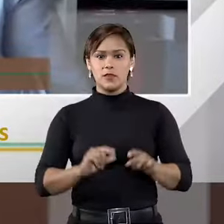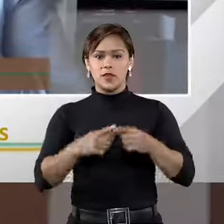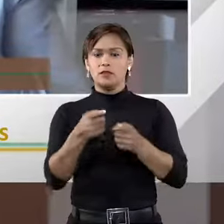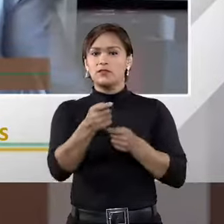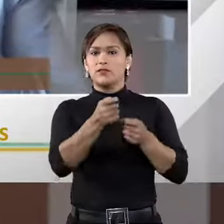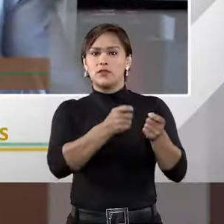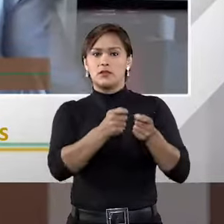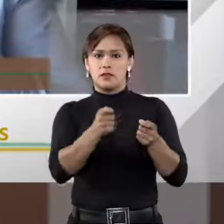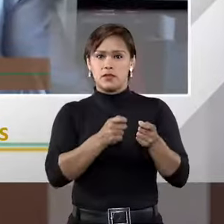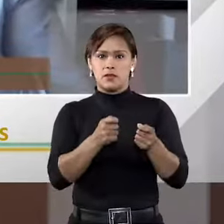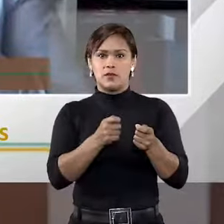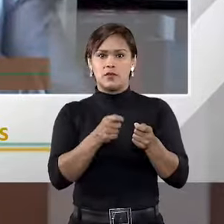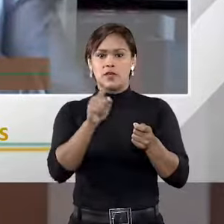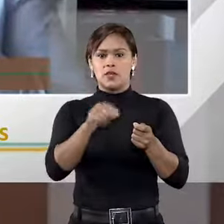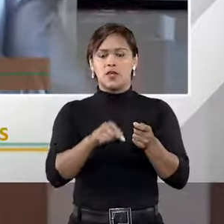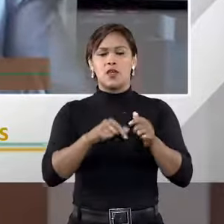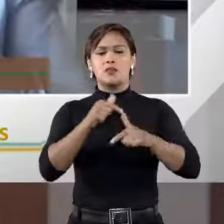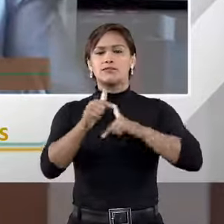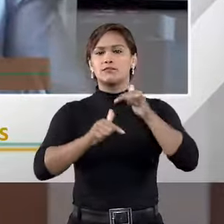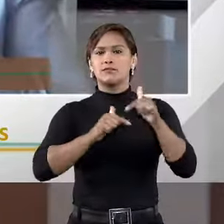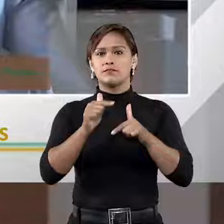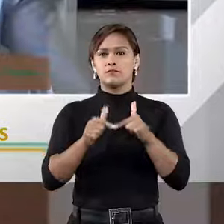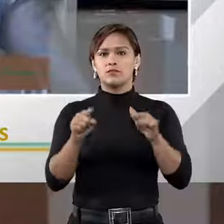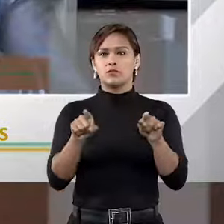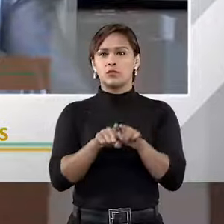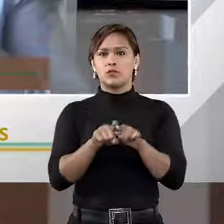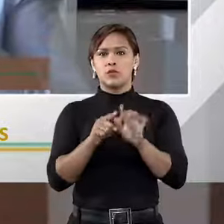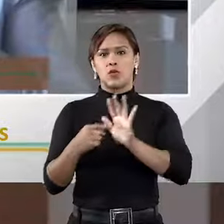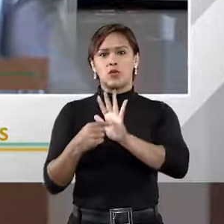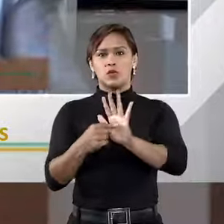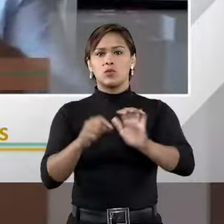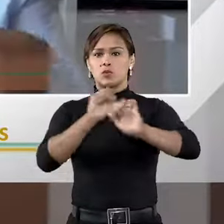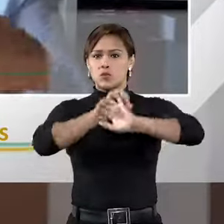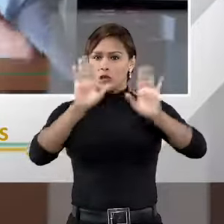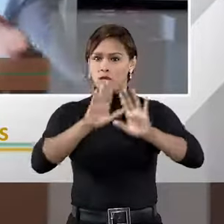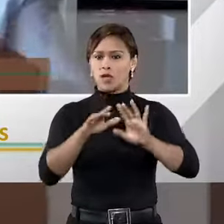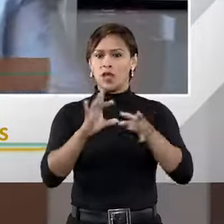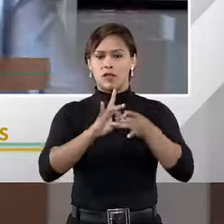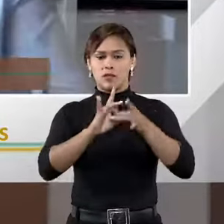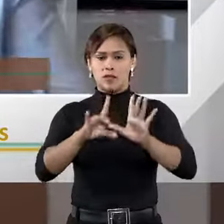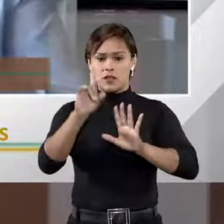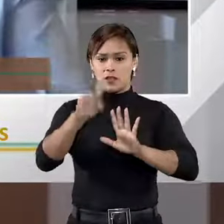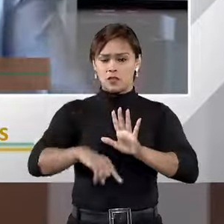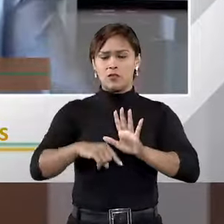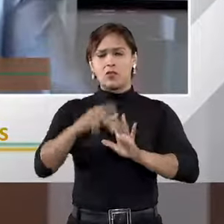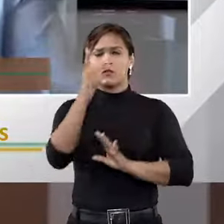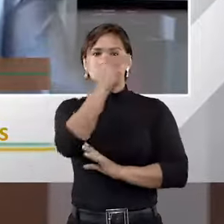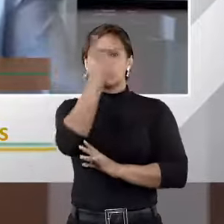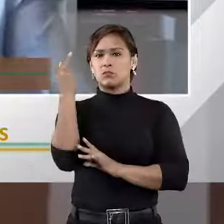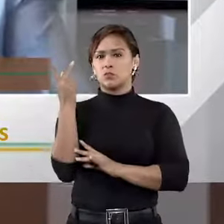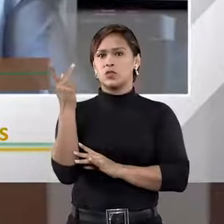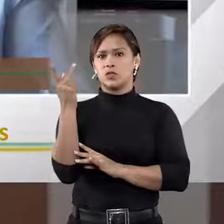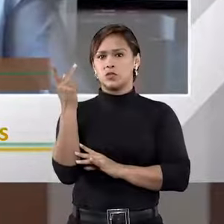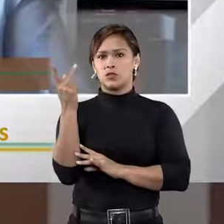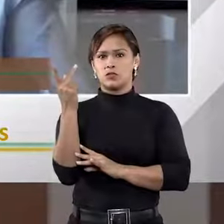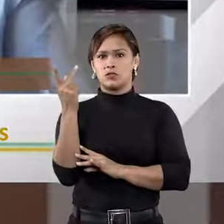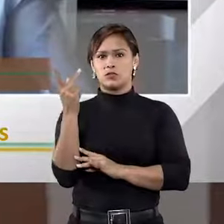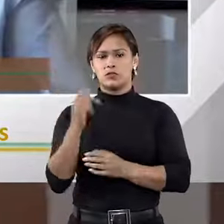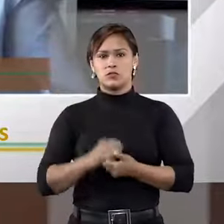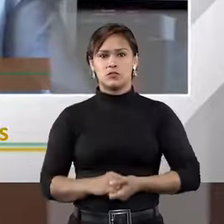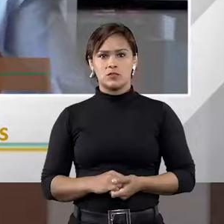arbitragem é um exercício, uma demonstração muito clara da autonomia das pessoas que